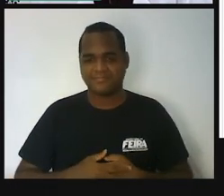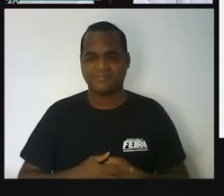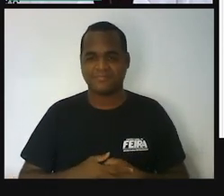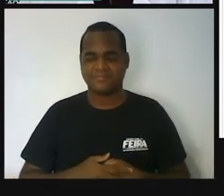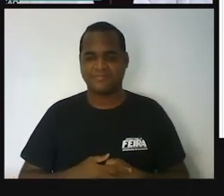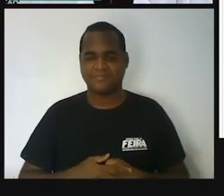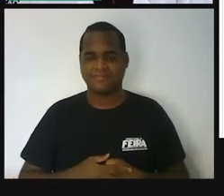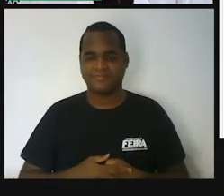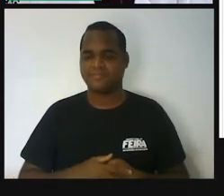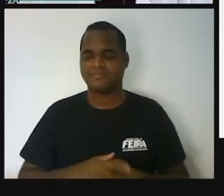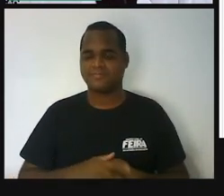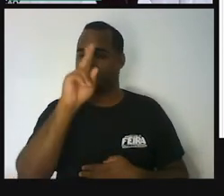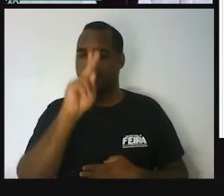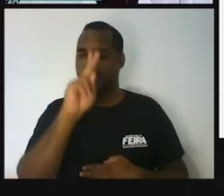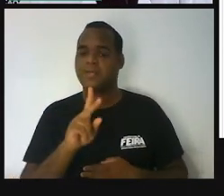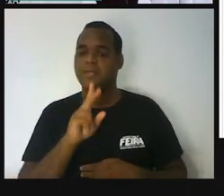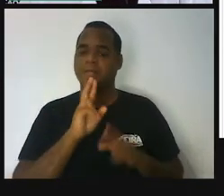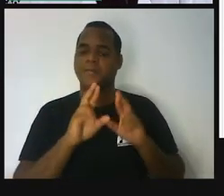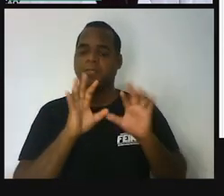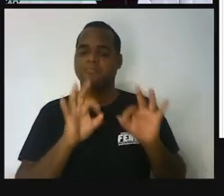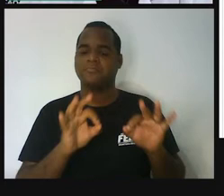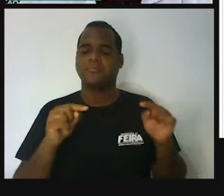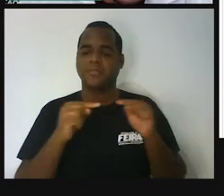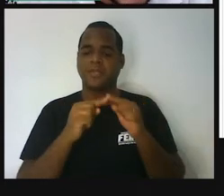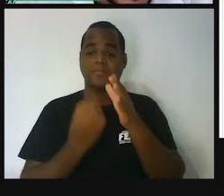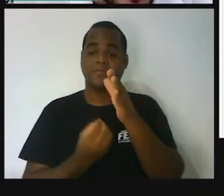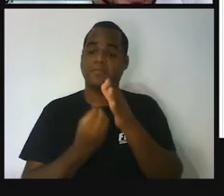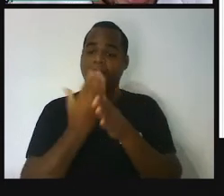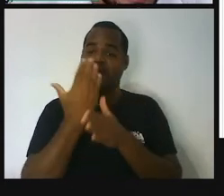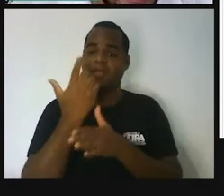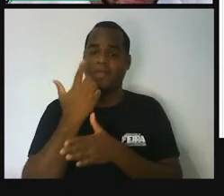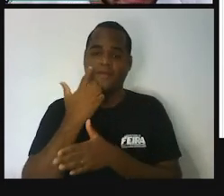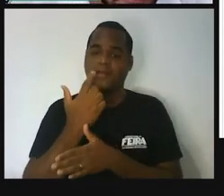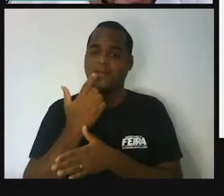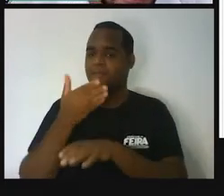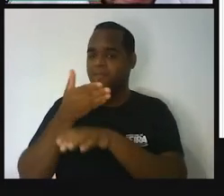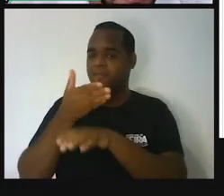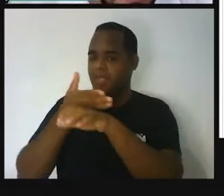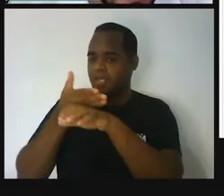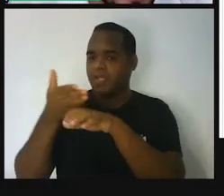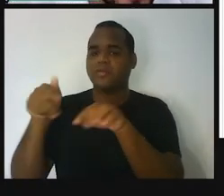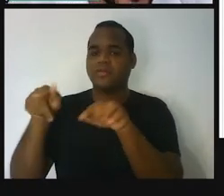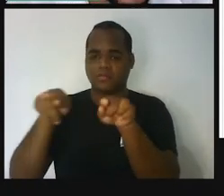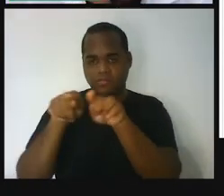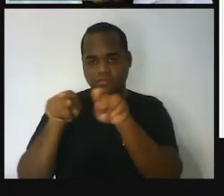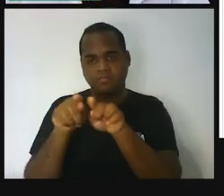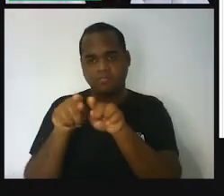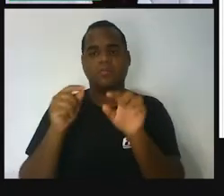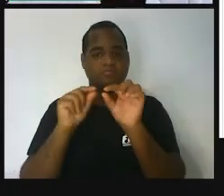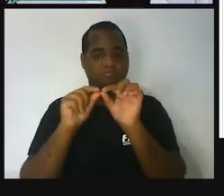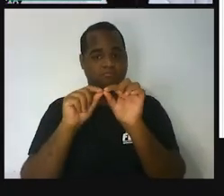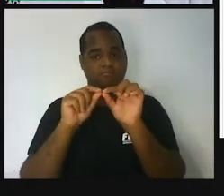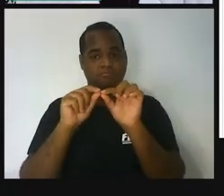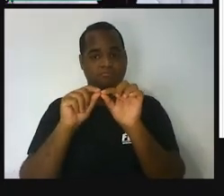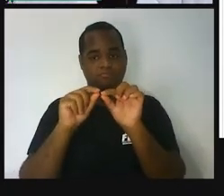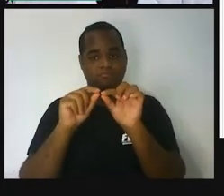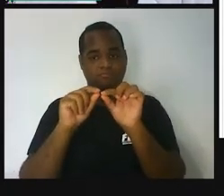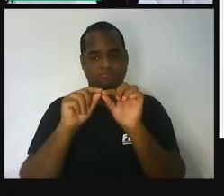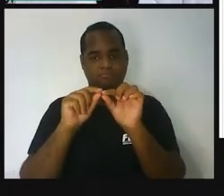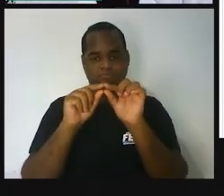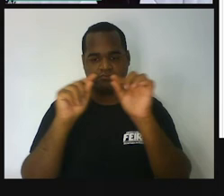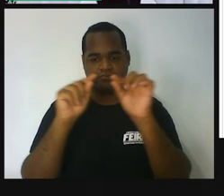Que figura é essa que vai aparecer aqui, ó. Que eu vou pintar de branco também. Pra você conseguir